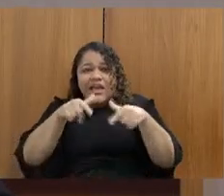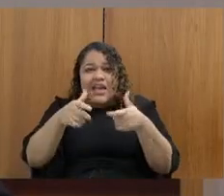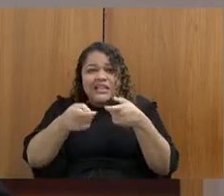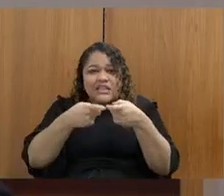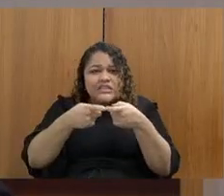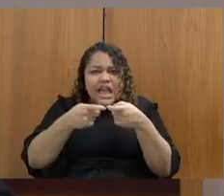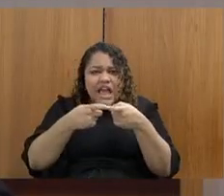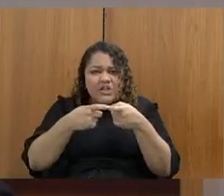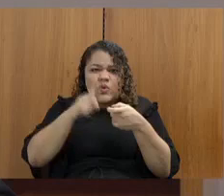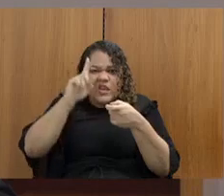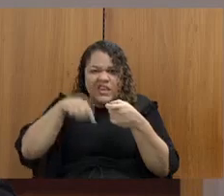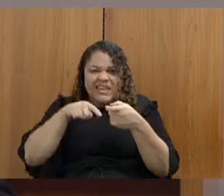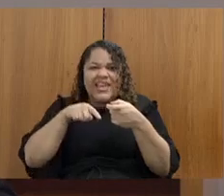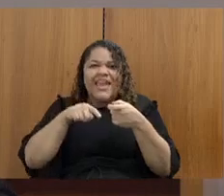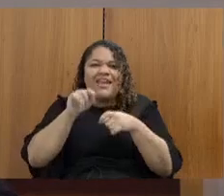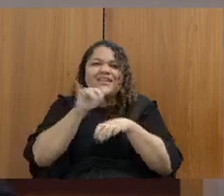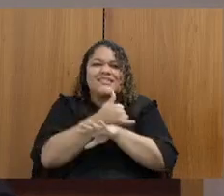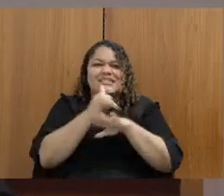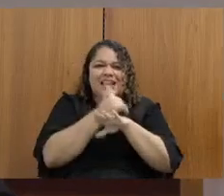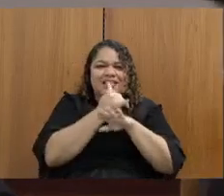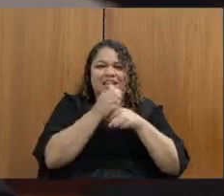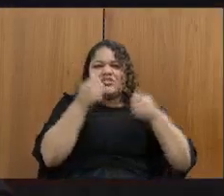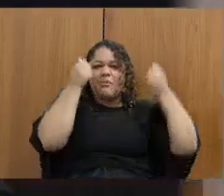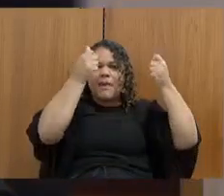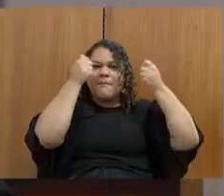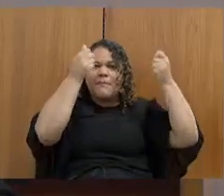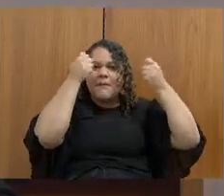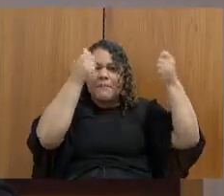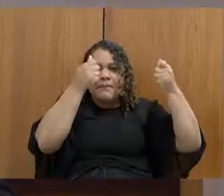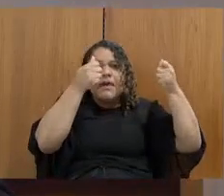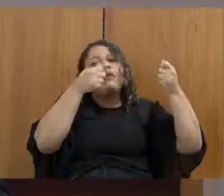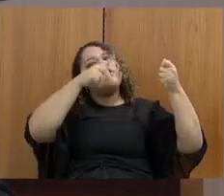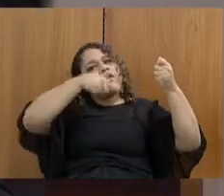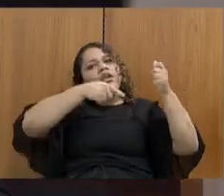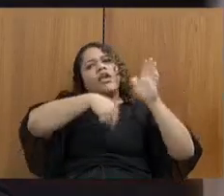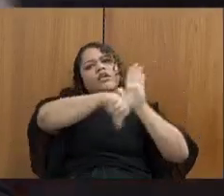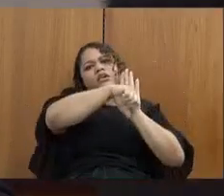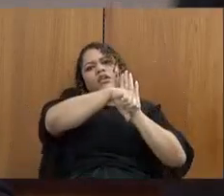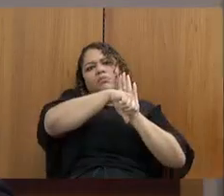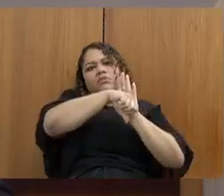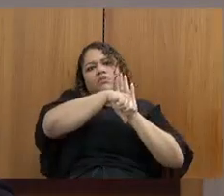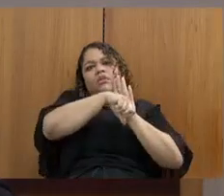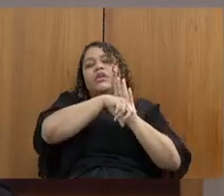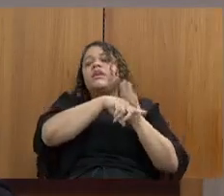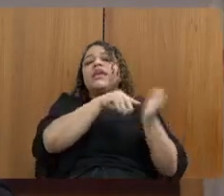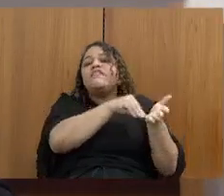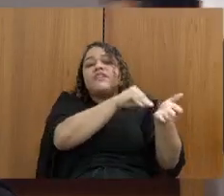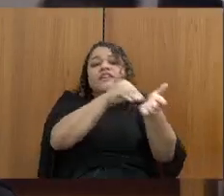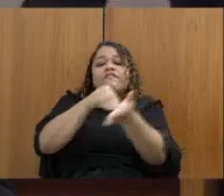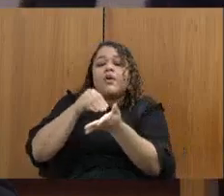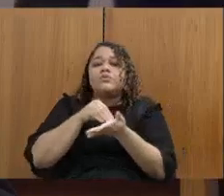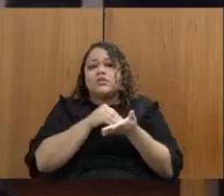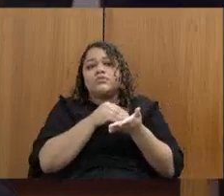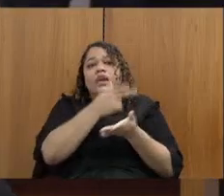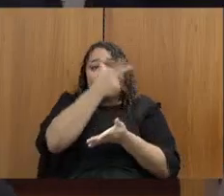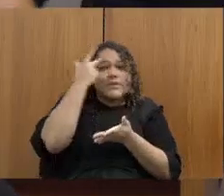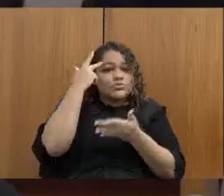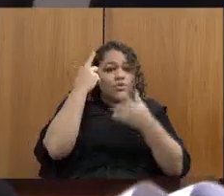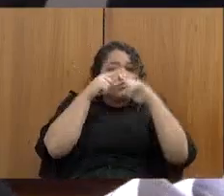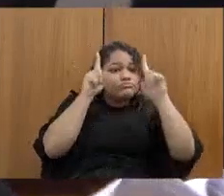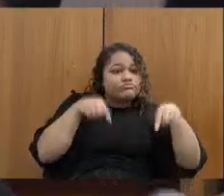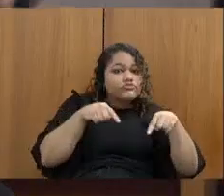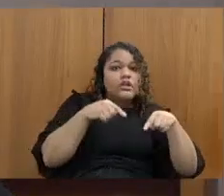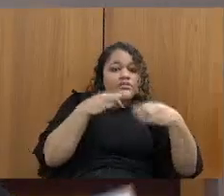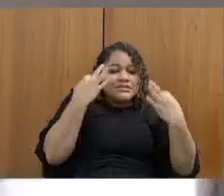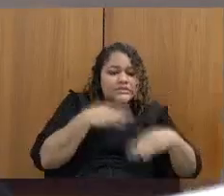criminosa de se usar o atestado, e isso gera um absenteísmo muito grande e faz com que o servidor que efetivamente trabalhe sofra com